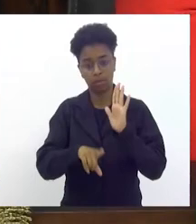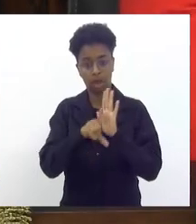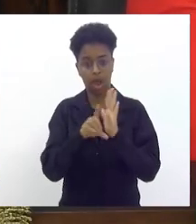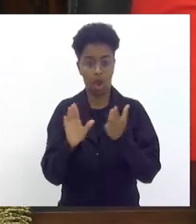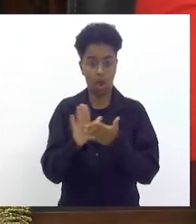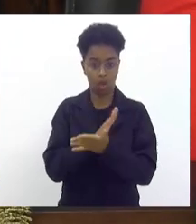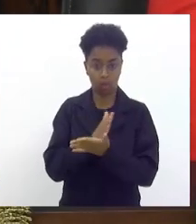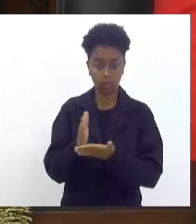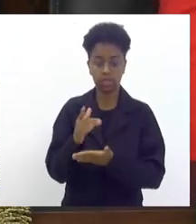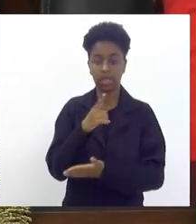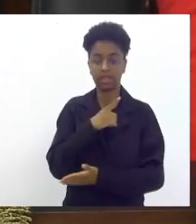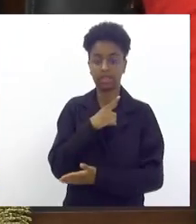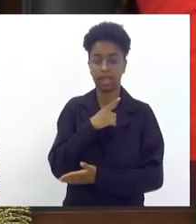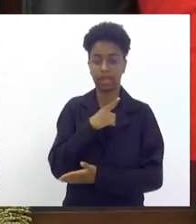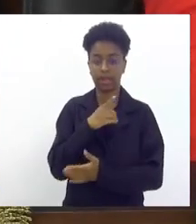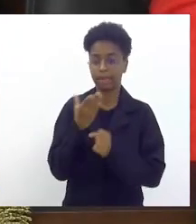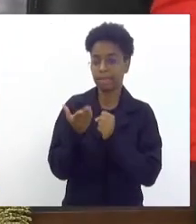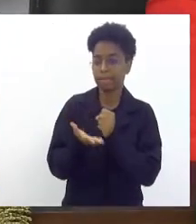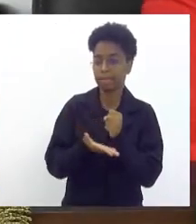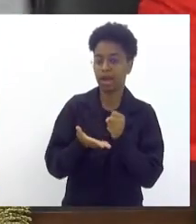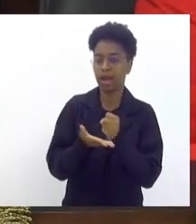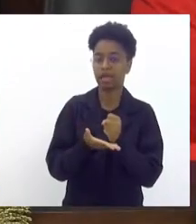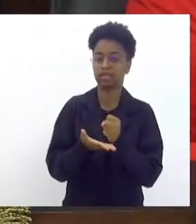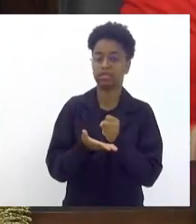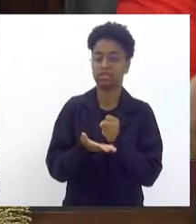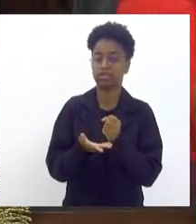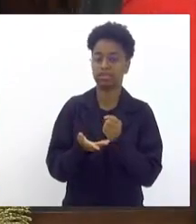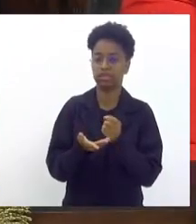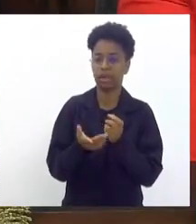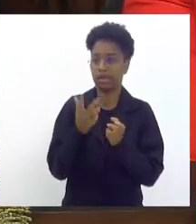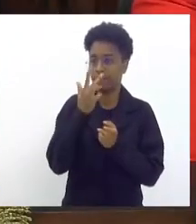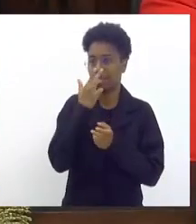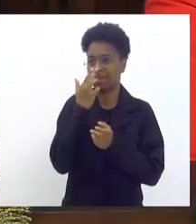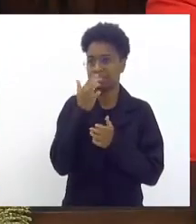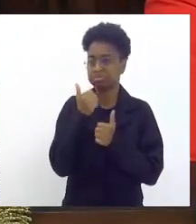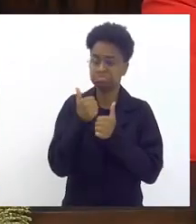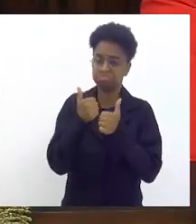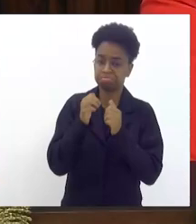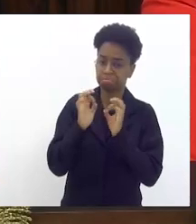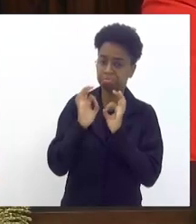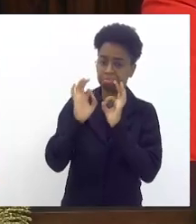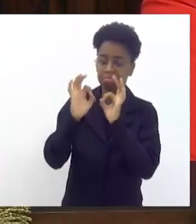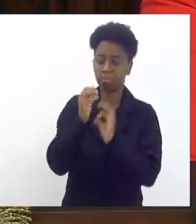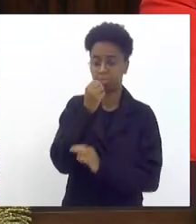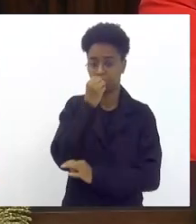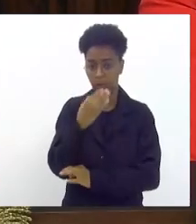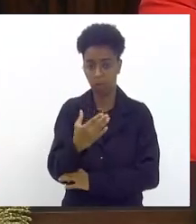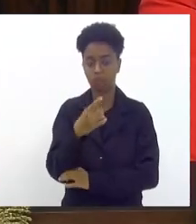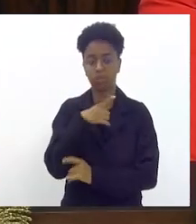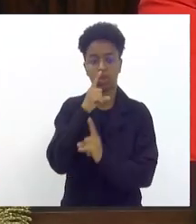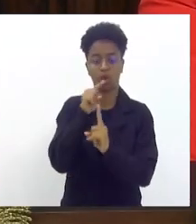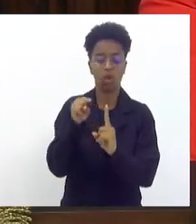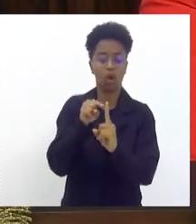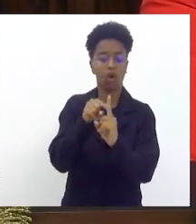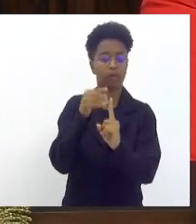tem uma essência que é uma essência nobre que ela pretende atingir um ponto ideal para aquilo que está